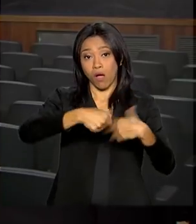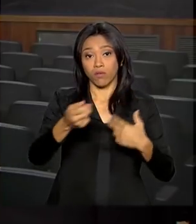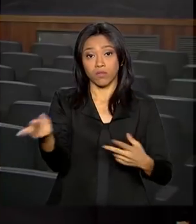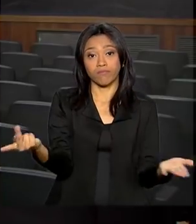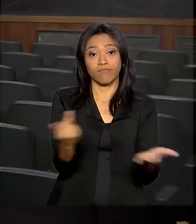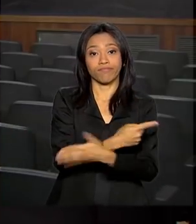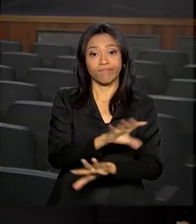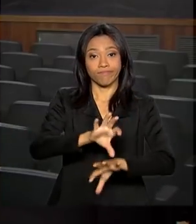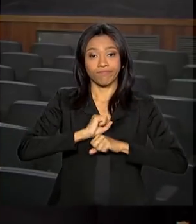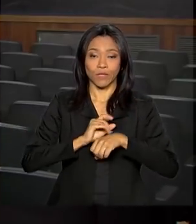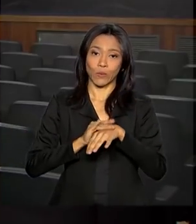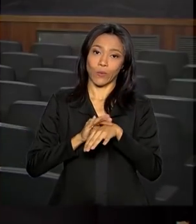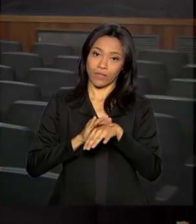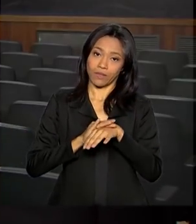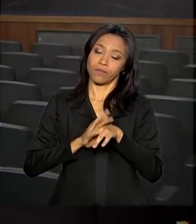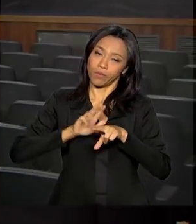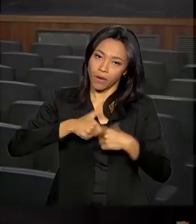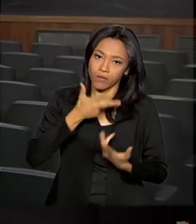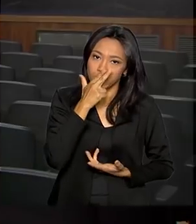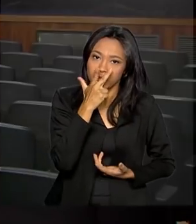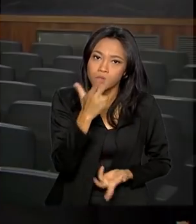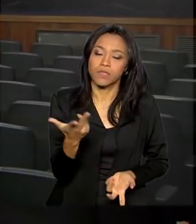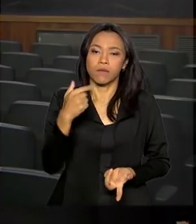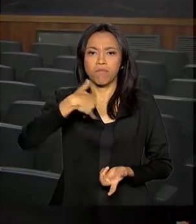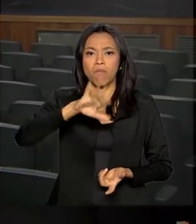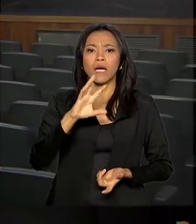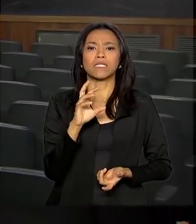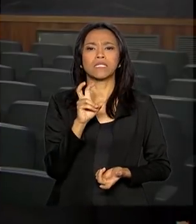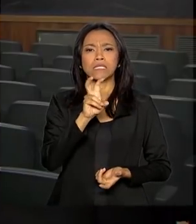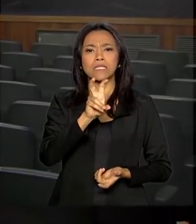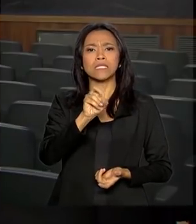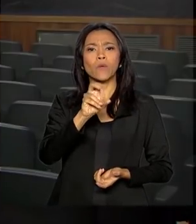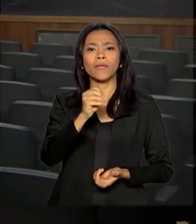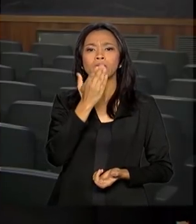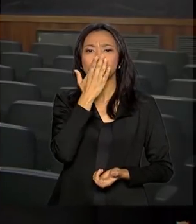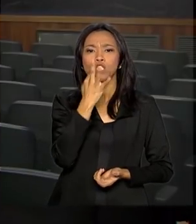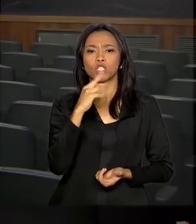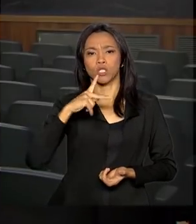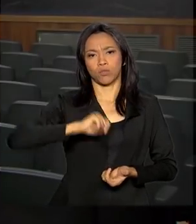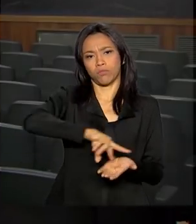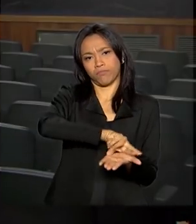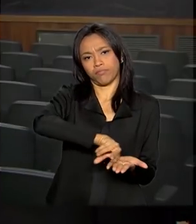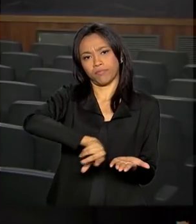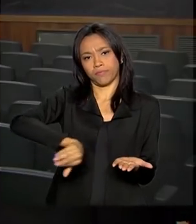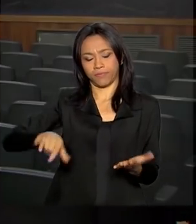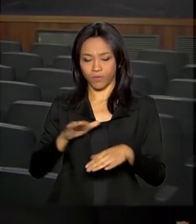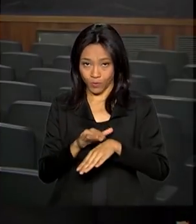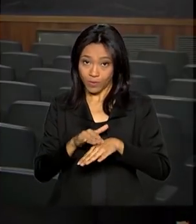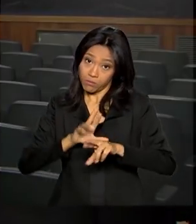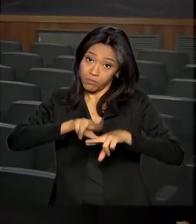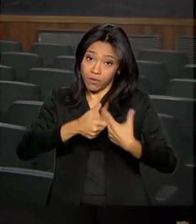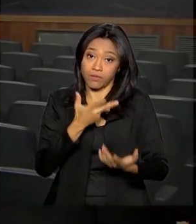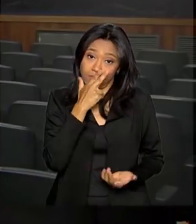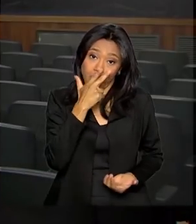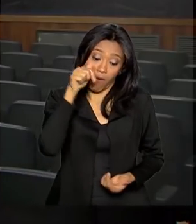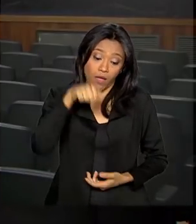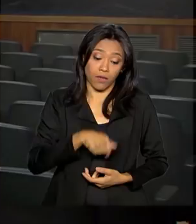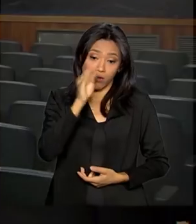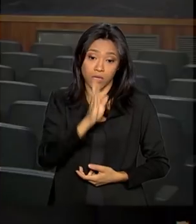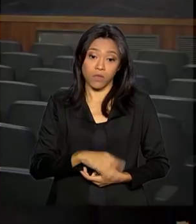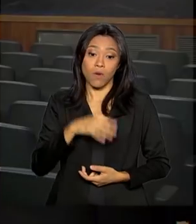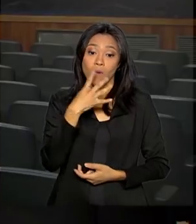decorrentes pelo uso do tabaco. São mais de 50 tipos de doenças provocadas pelo cigarro. Aqui no Brasil, por dia,